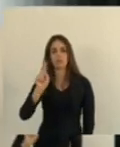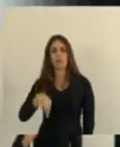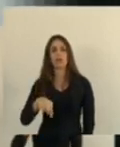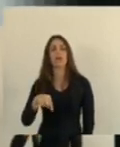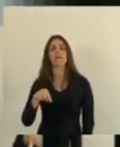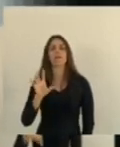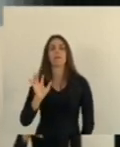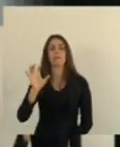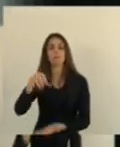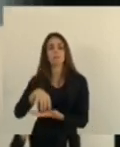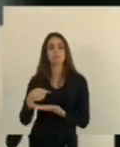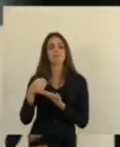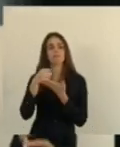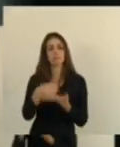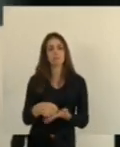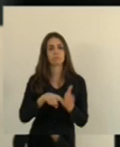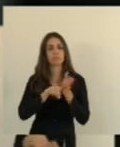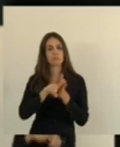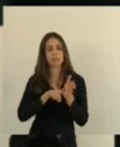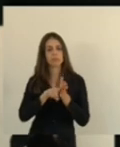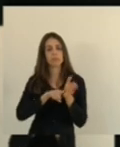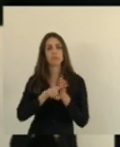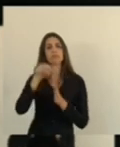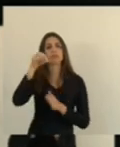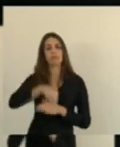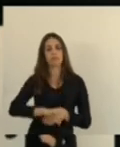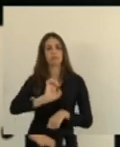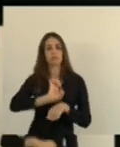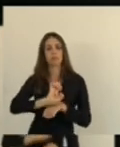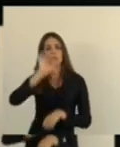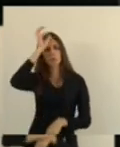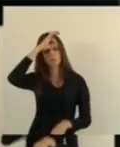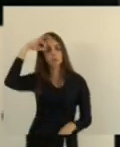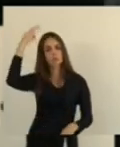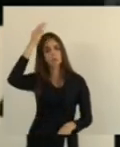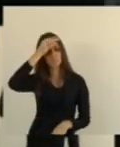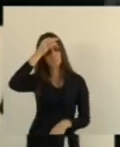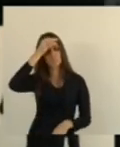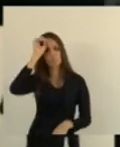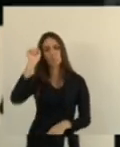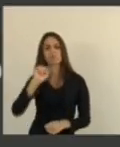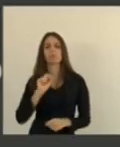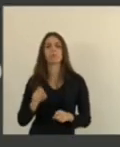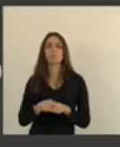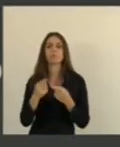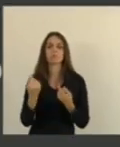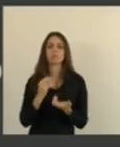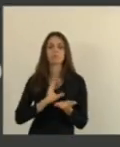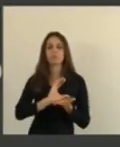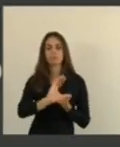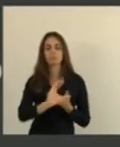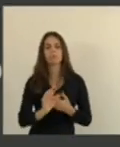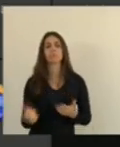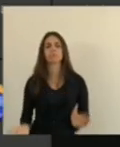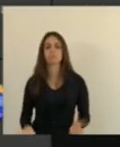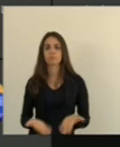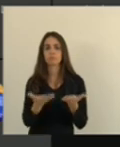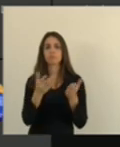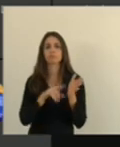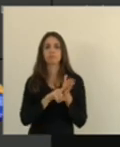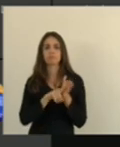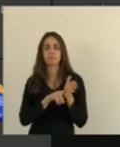importante no estado do espírito santo de pesquisa e inovação de fomento e essa